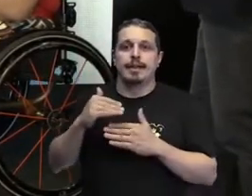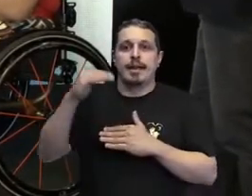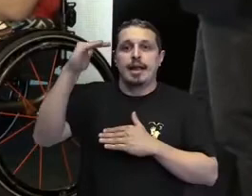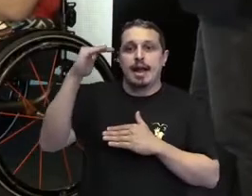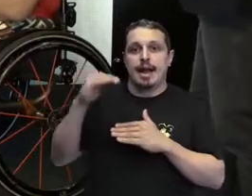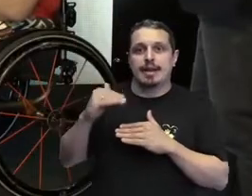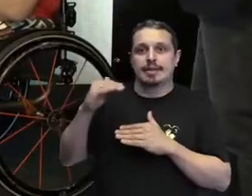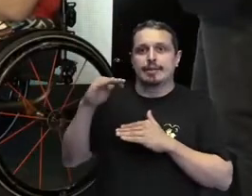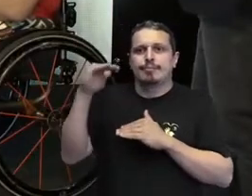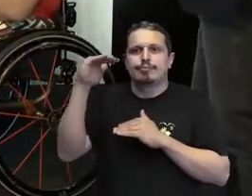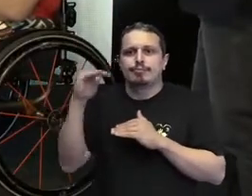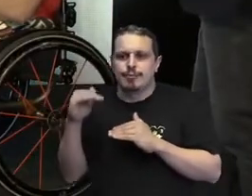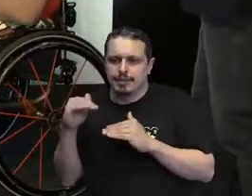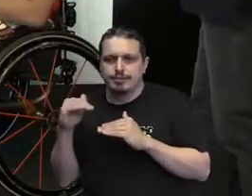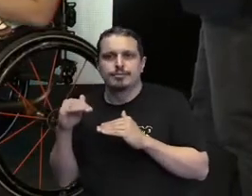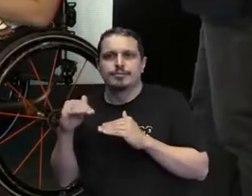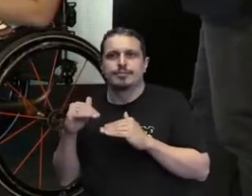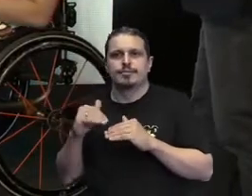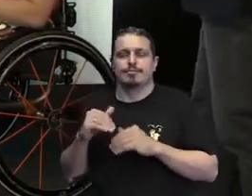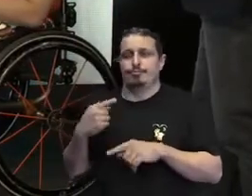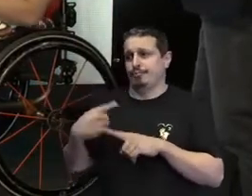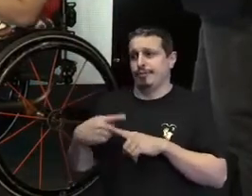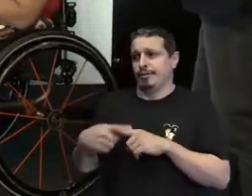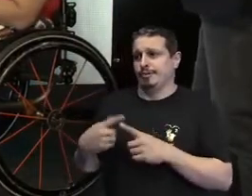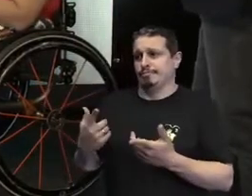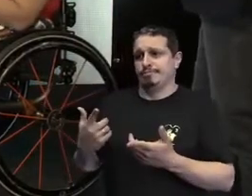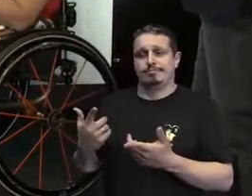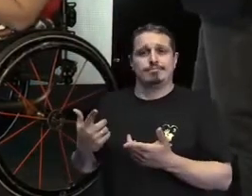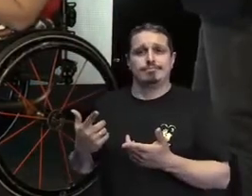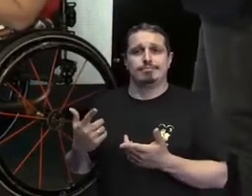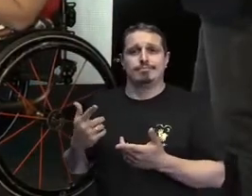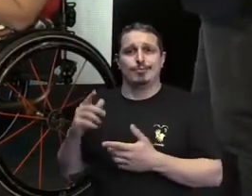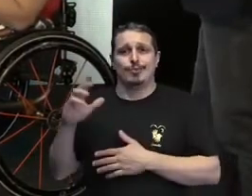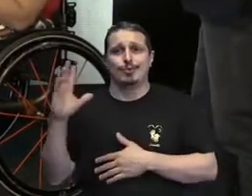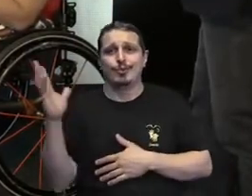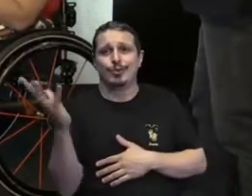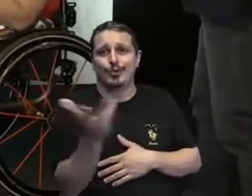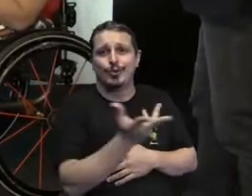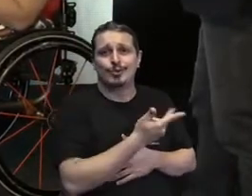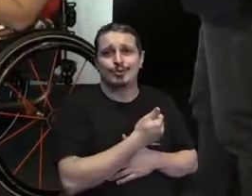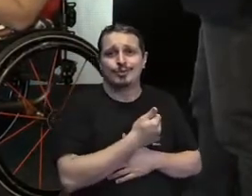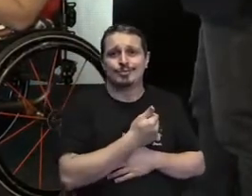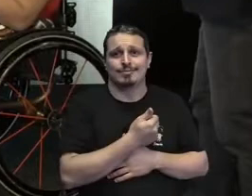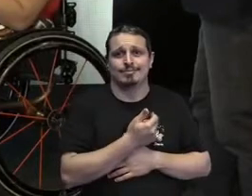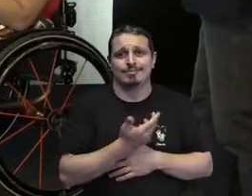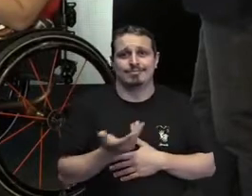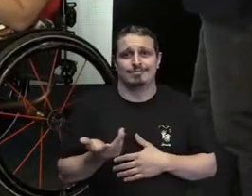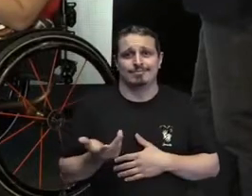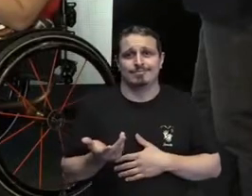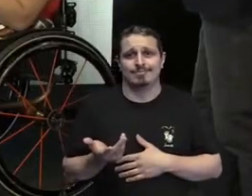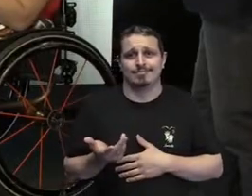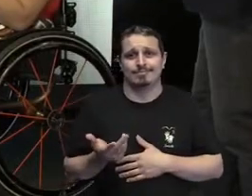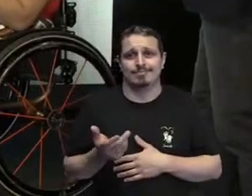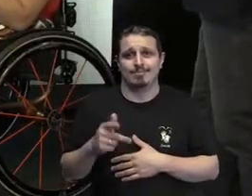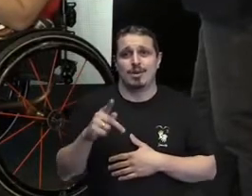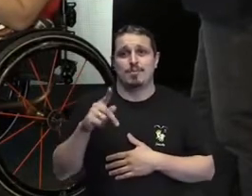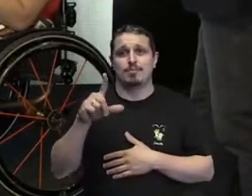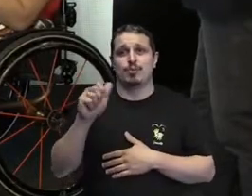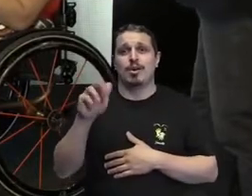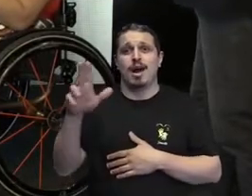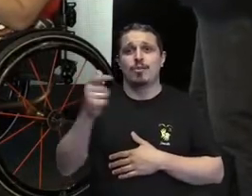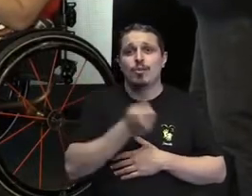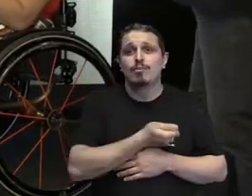Então, por isso é tão importante essa pluralidade, né? E eu fico muito feliz em poder ter aberto algumas portas aí no meio do caminho.